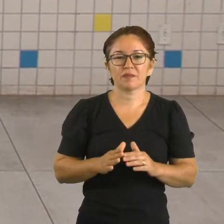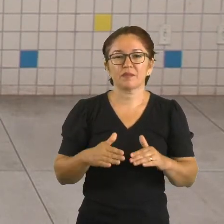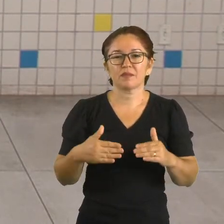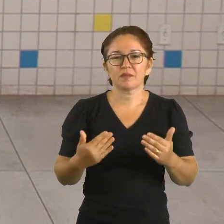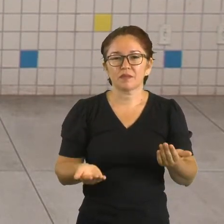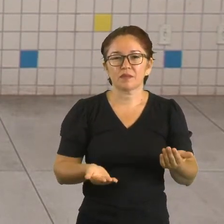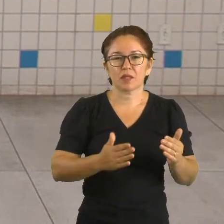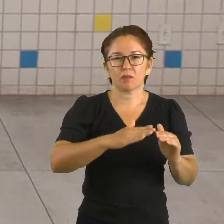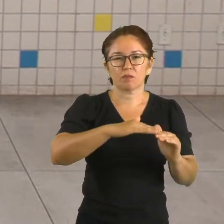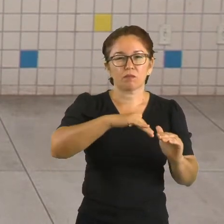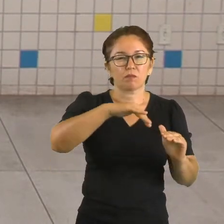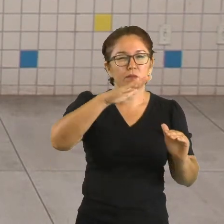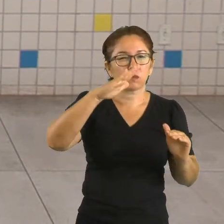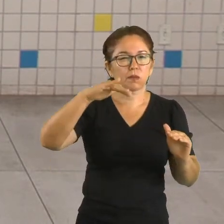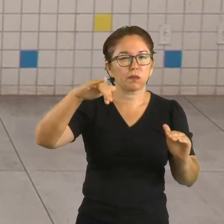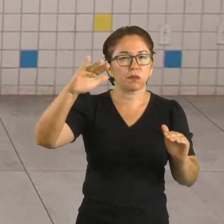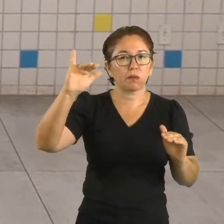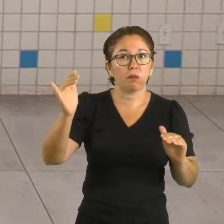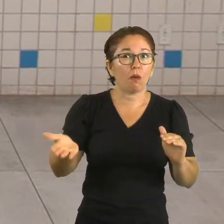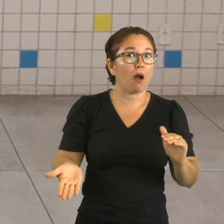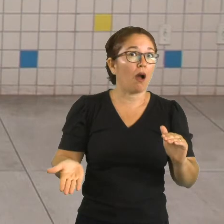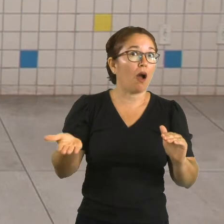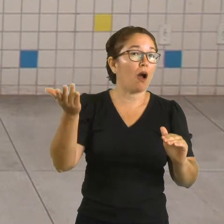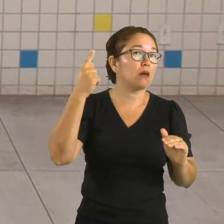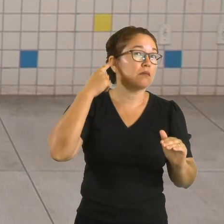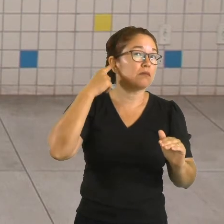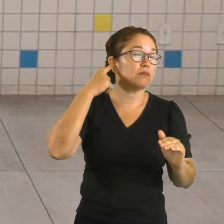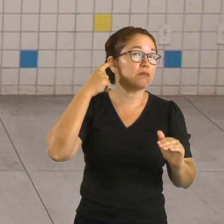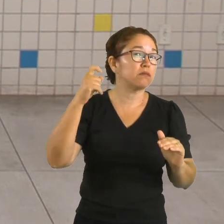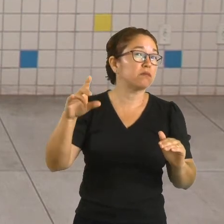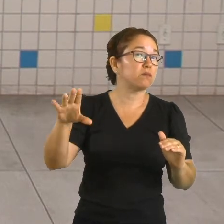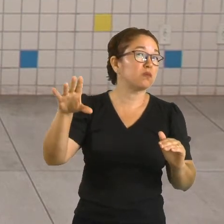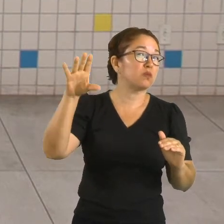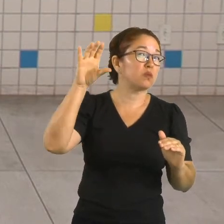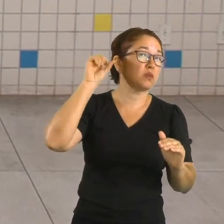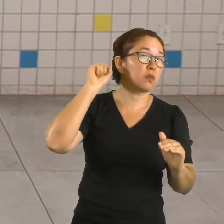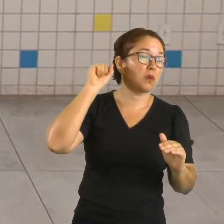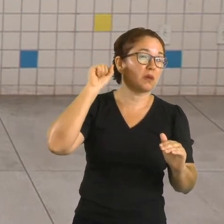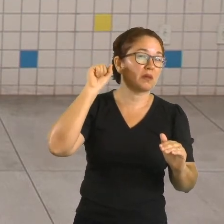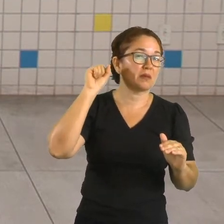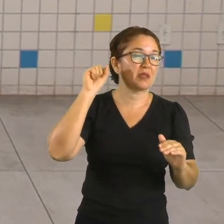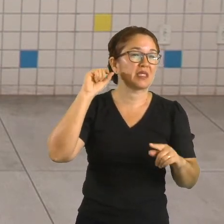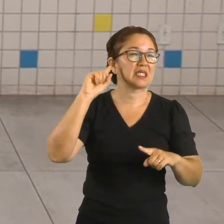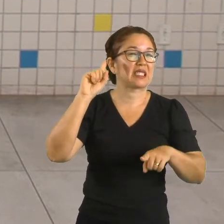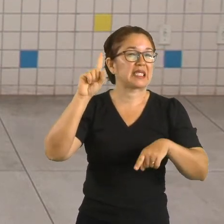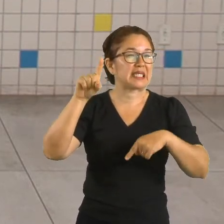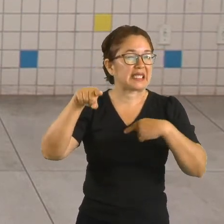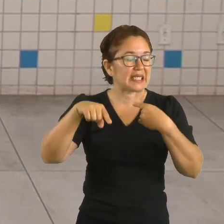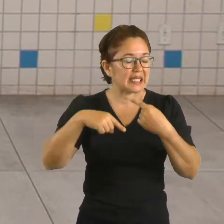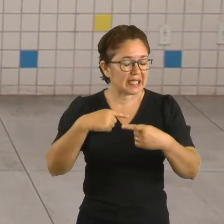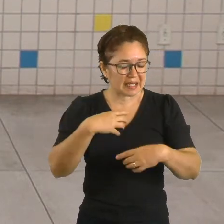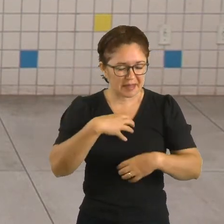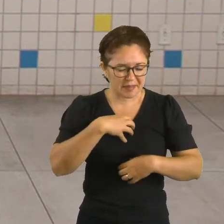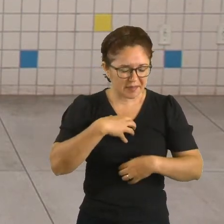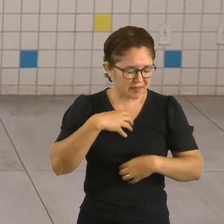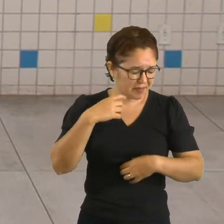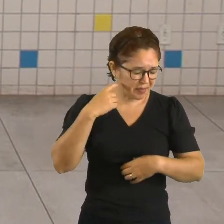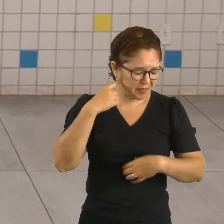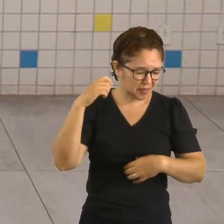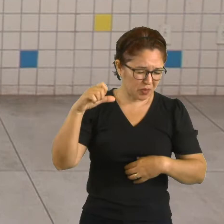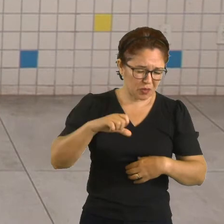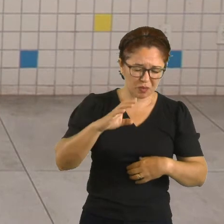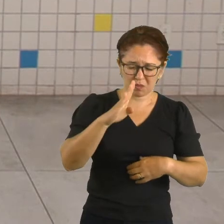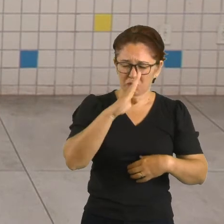muito altos, elevados, podem apresentar diversos sintomas, como intolerância a sons intensos, tontura,